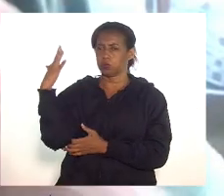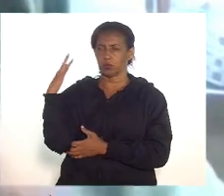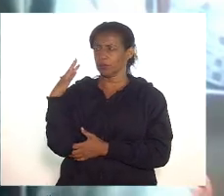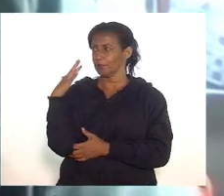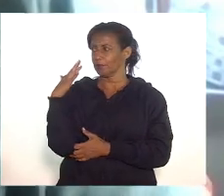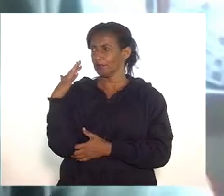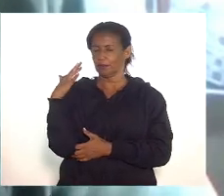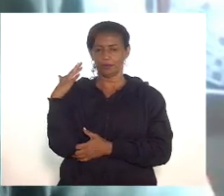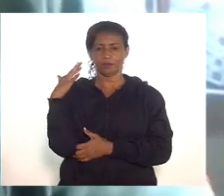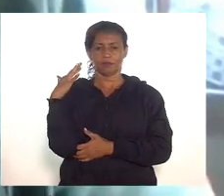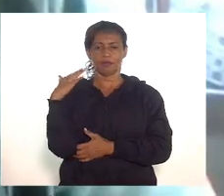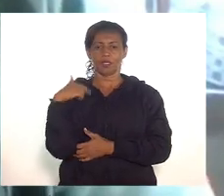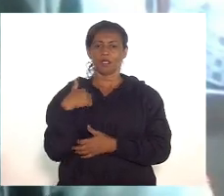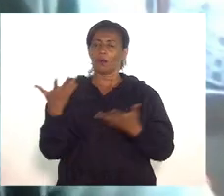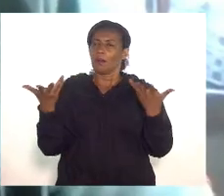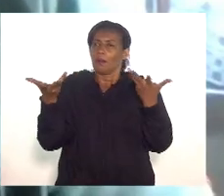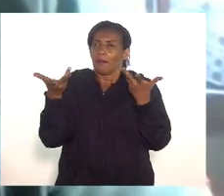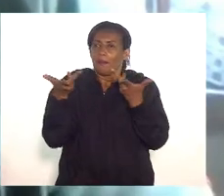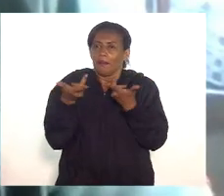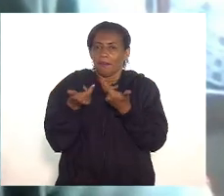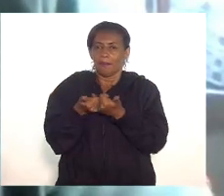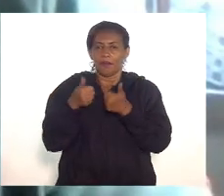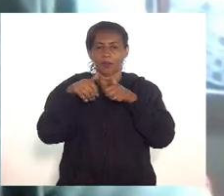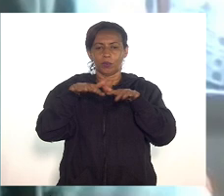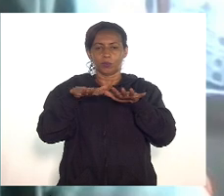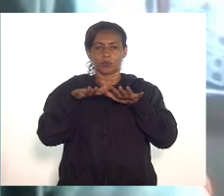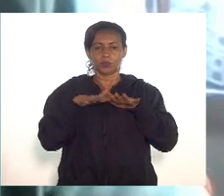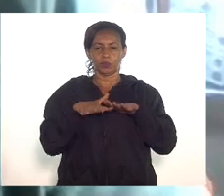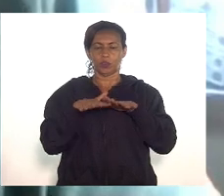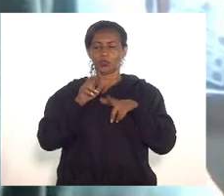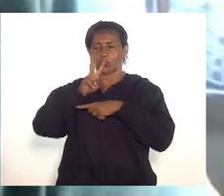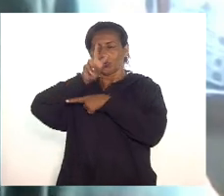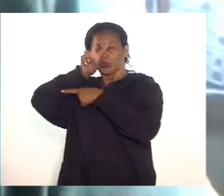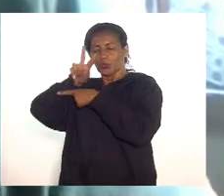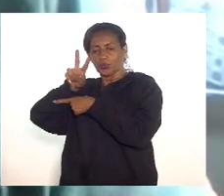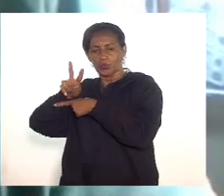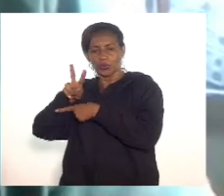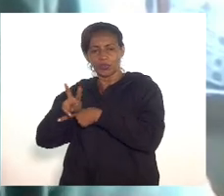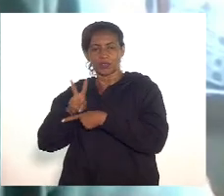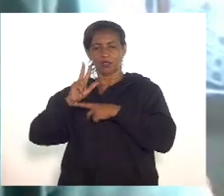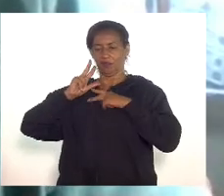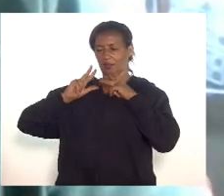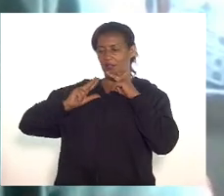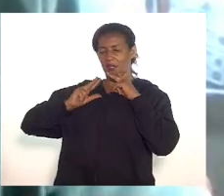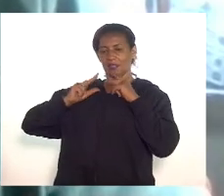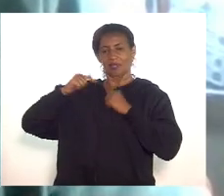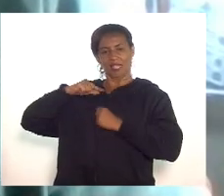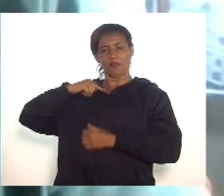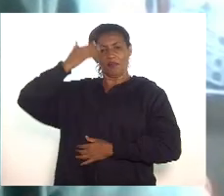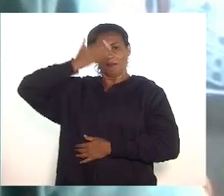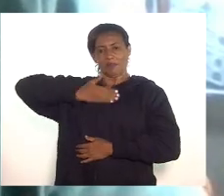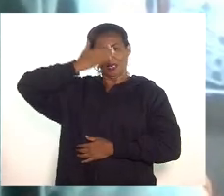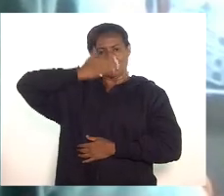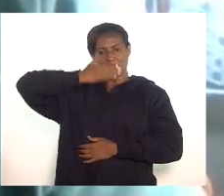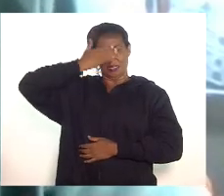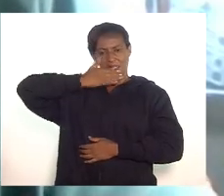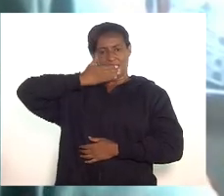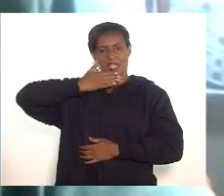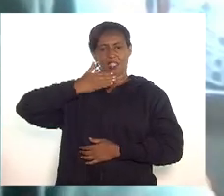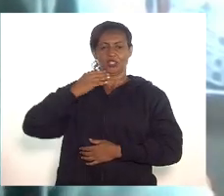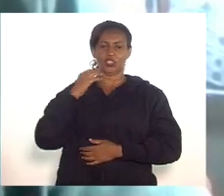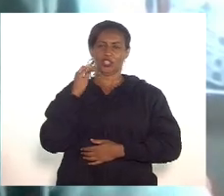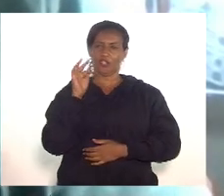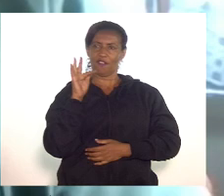esses dias fizemos uma bela audiência sobre unidades de conservação, estavam presentes também os deputados Flávio Serafini,